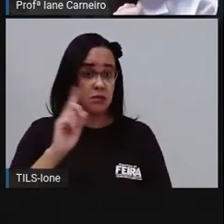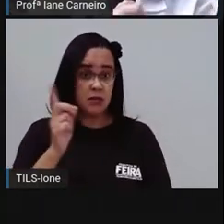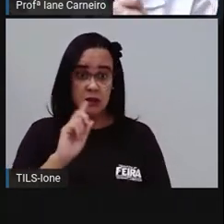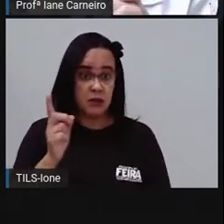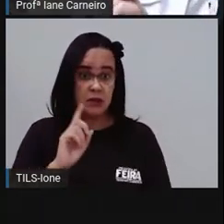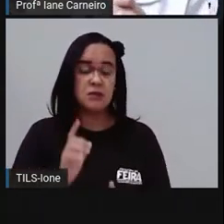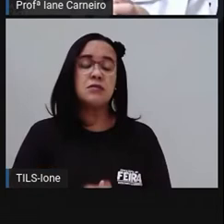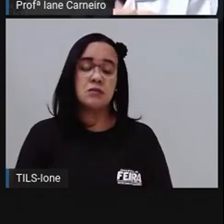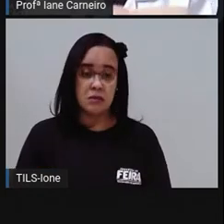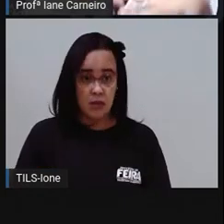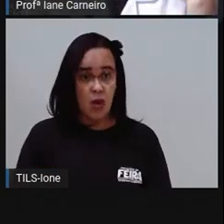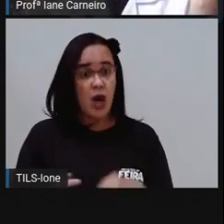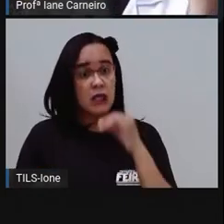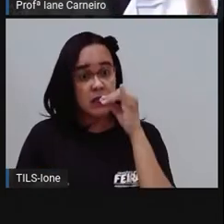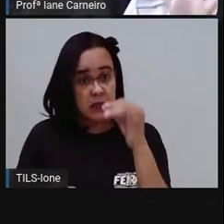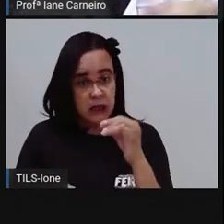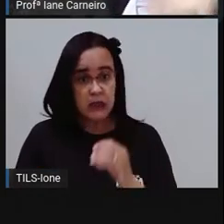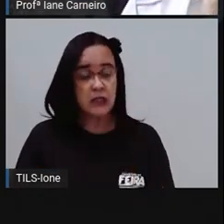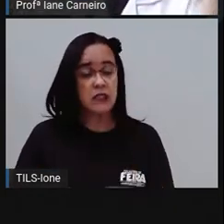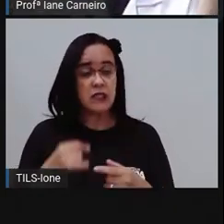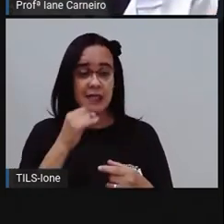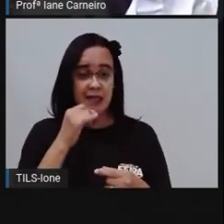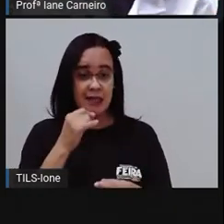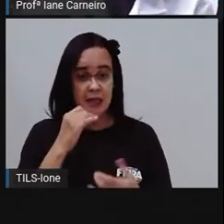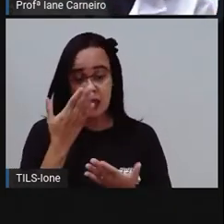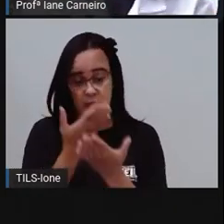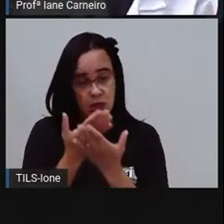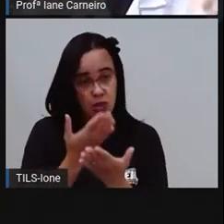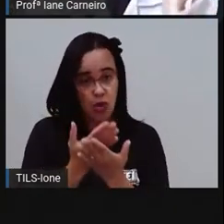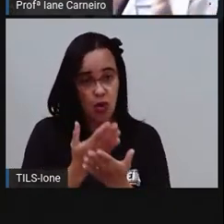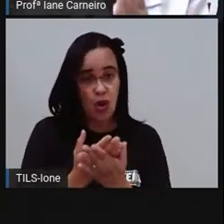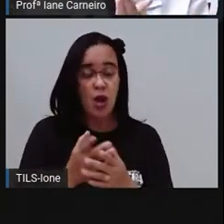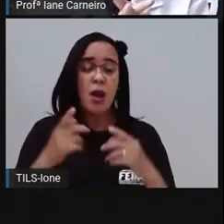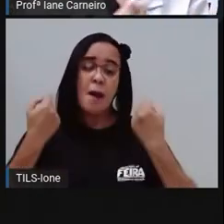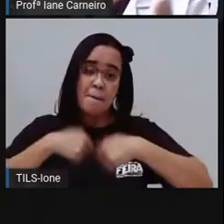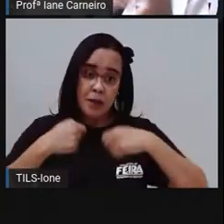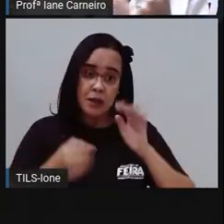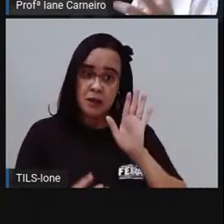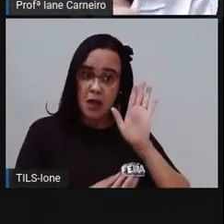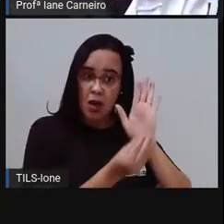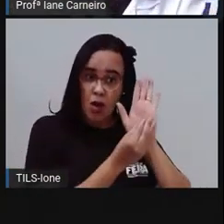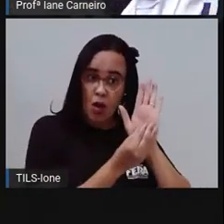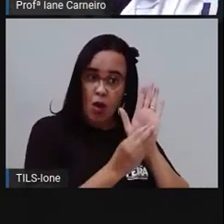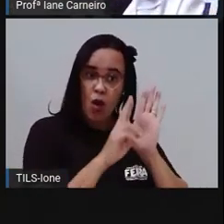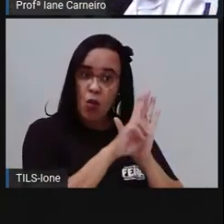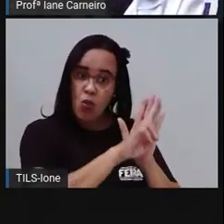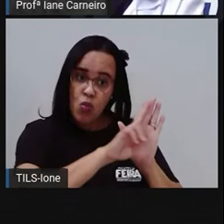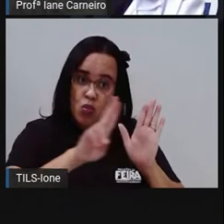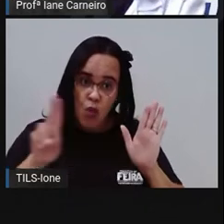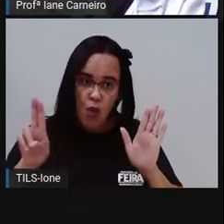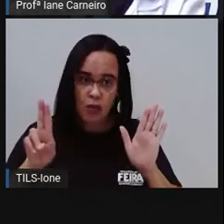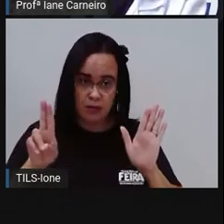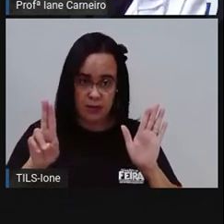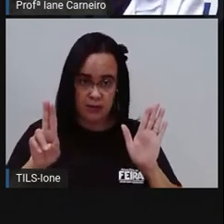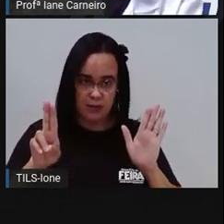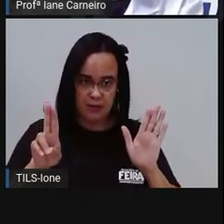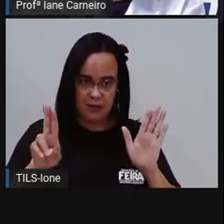nas creches, né? As crianças tomam banho nas creches, o recomendado é colocar o nome, não é? Na